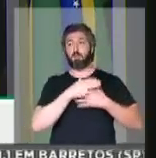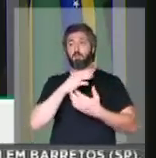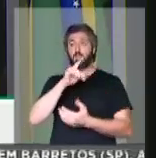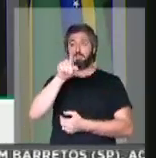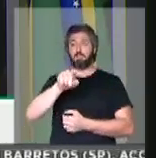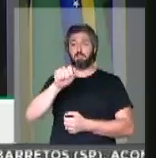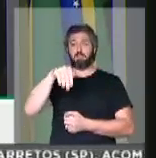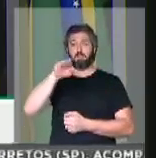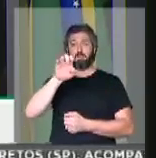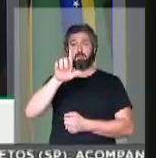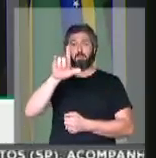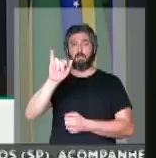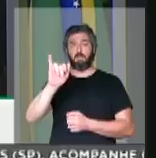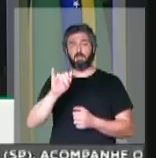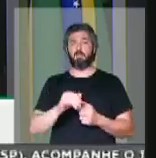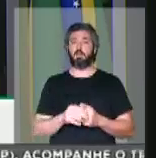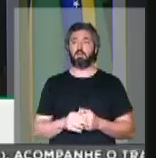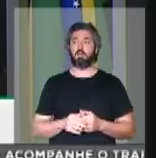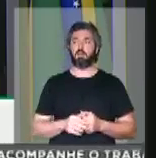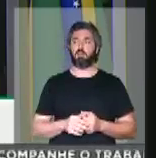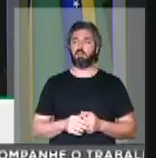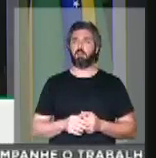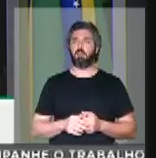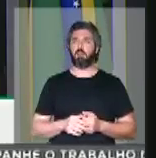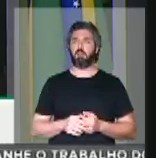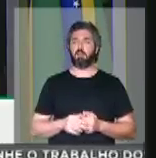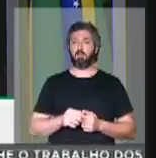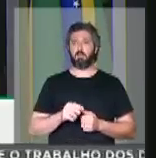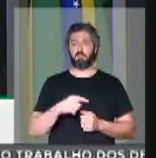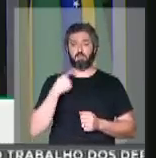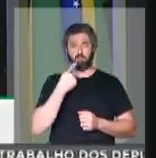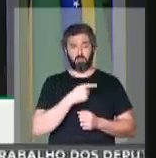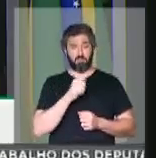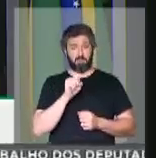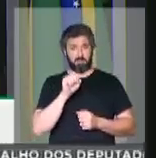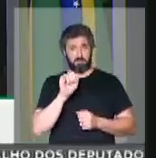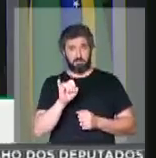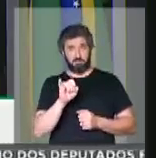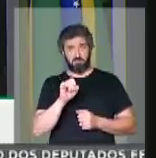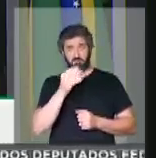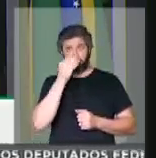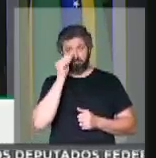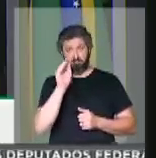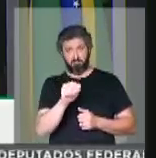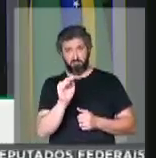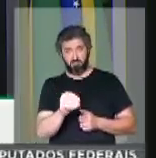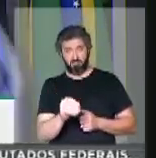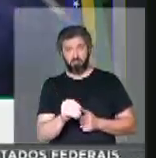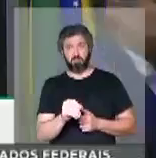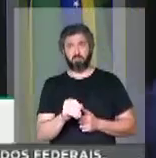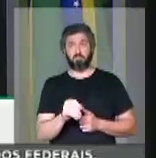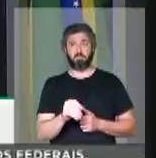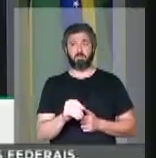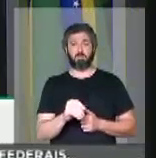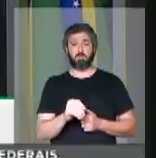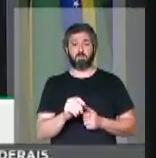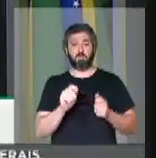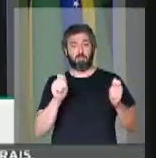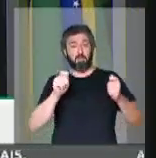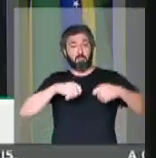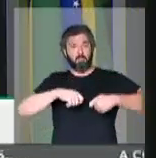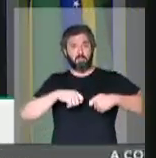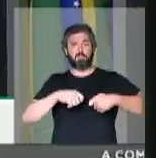Carla Zambelli. Presidente, se nós simplesmente ignorarmos a